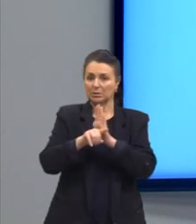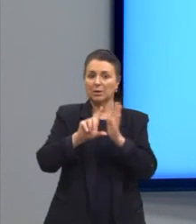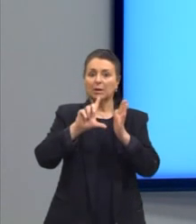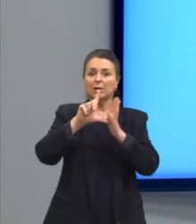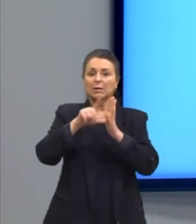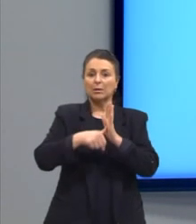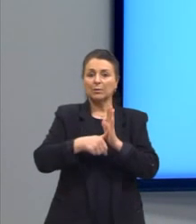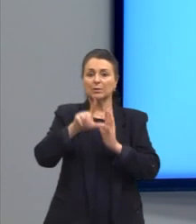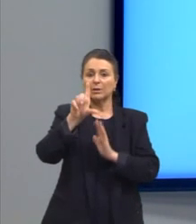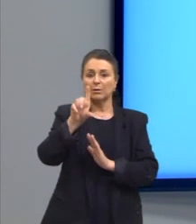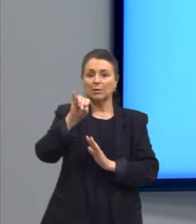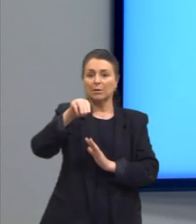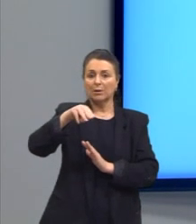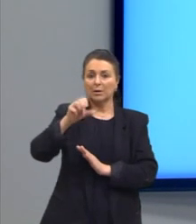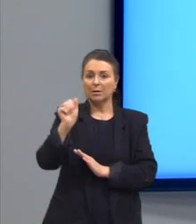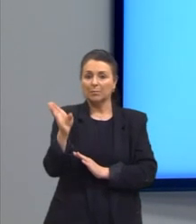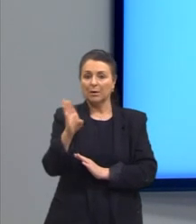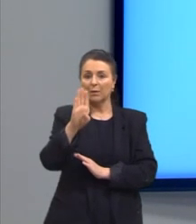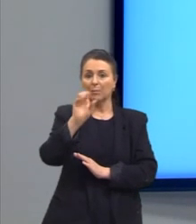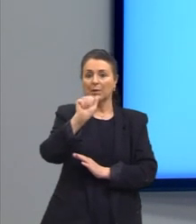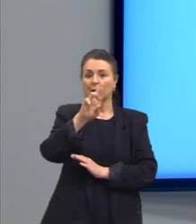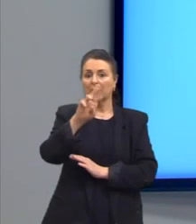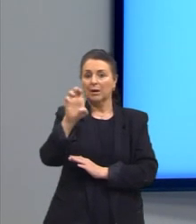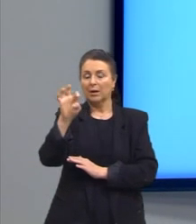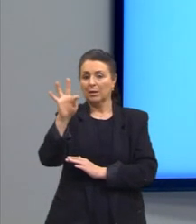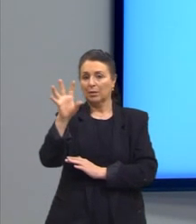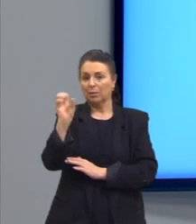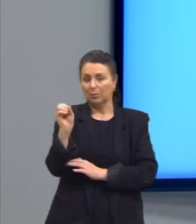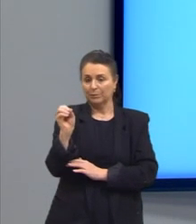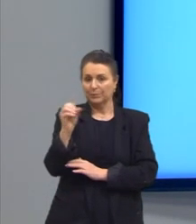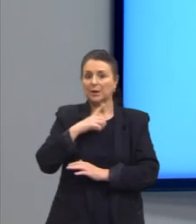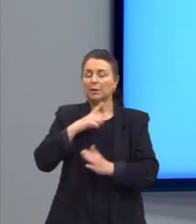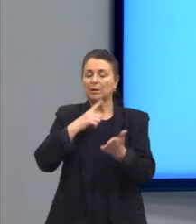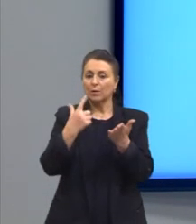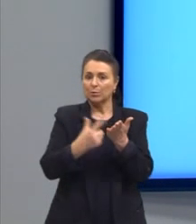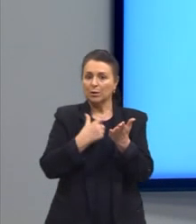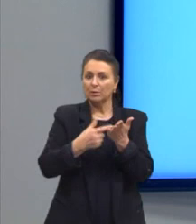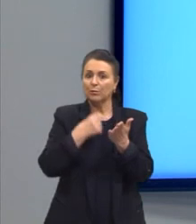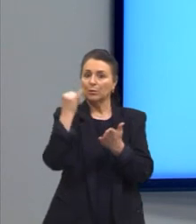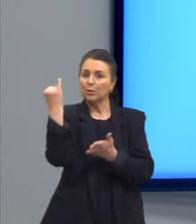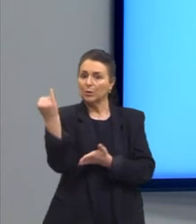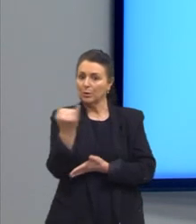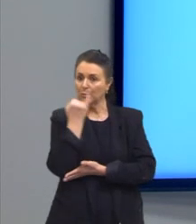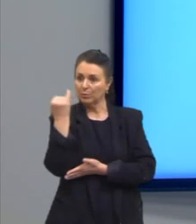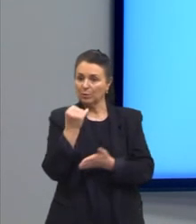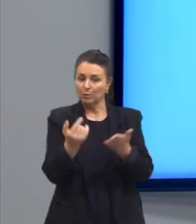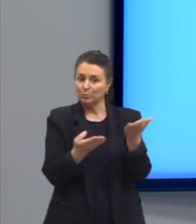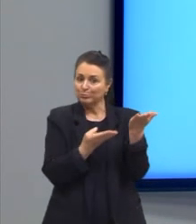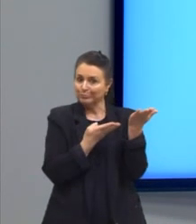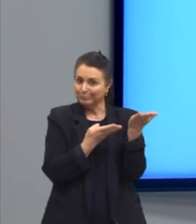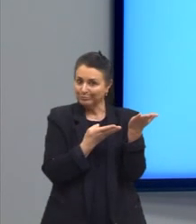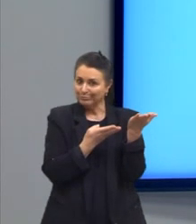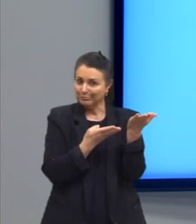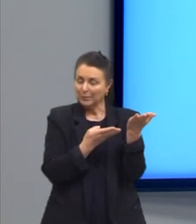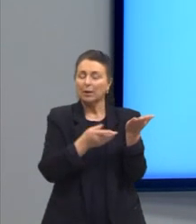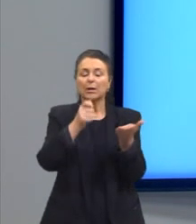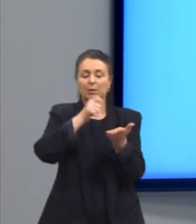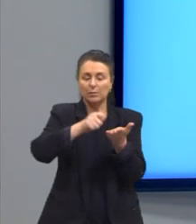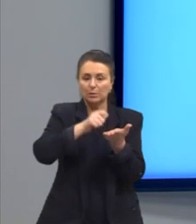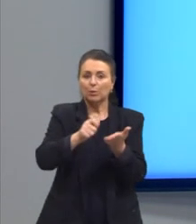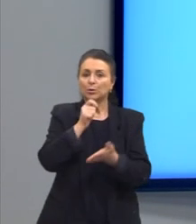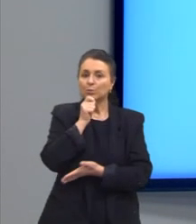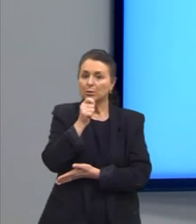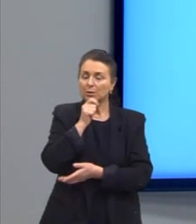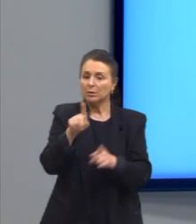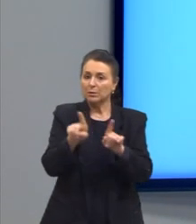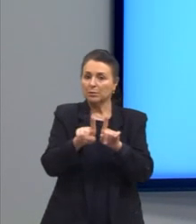com Triste Fim de Policarpo Quaresma. Eu acredito que essa é a obra mais importante. O Lima Barreto foi um escritor e jornalista também. Notem